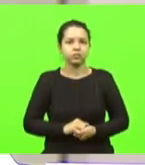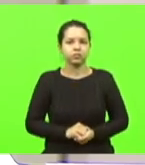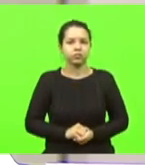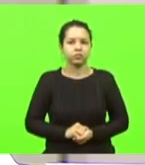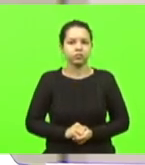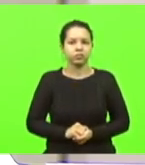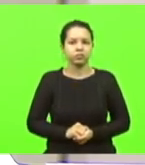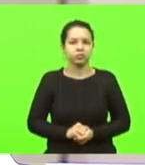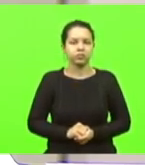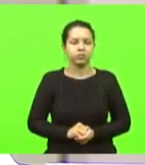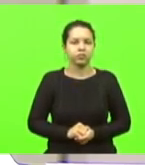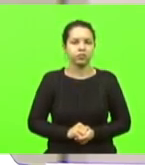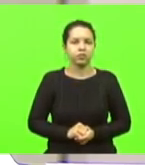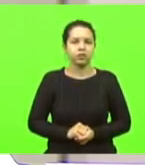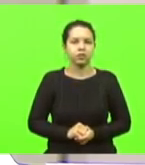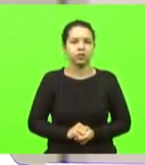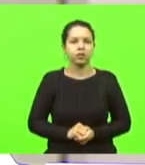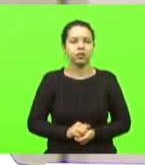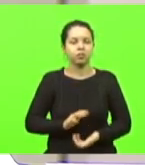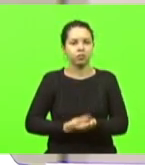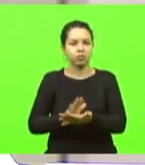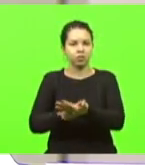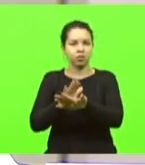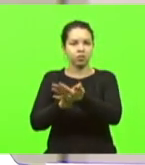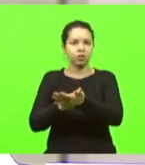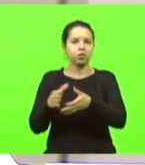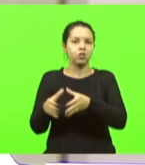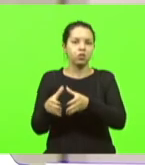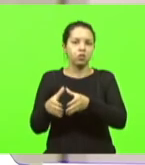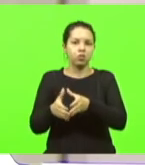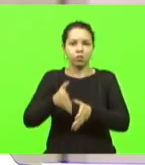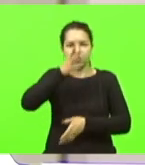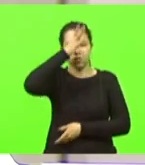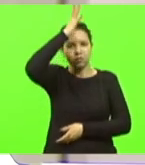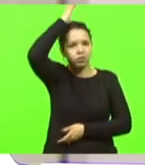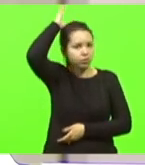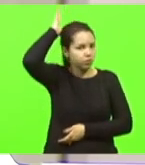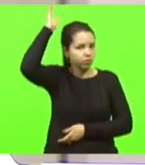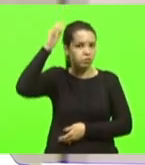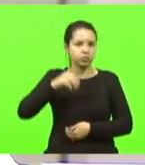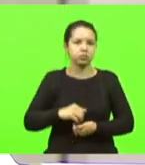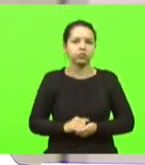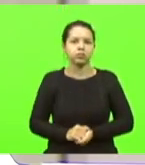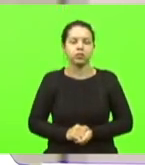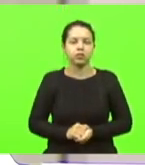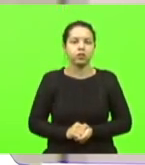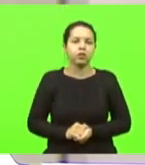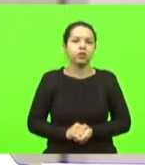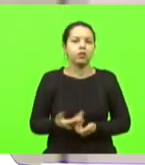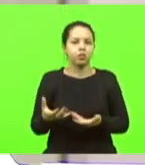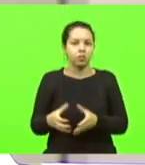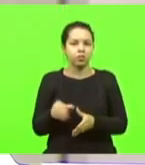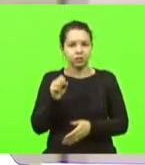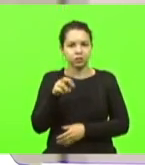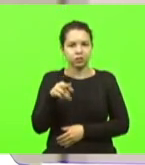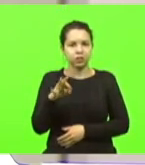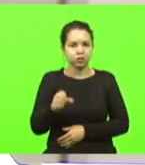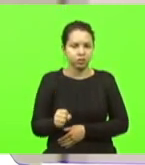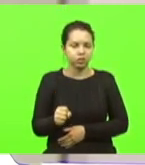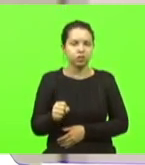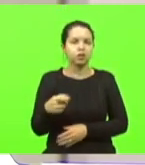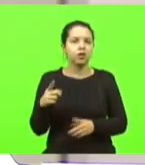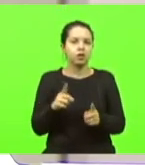aplauso a toda a equipe do Corpo de Bombeiros Militar do município de Santa Cecília que atuaram durante o atendimento